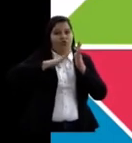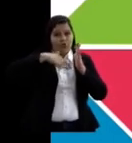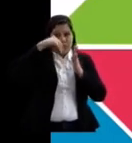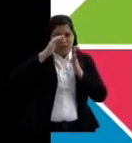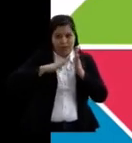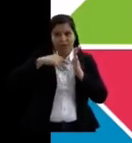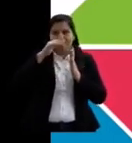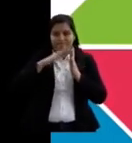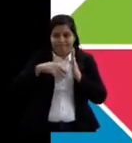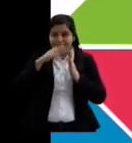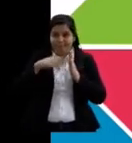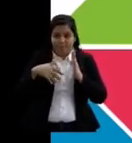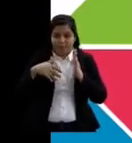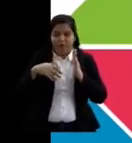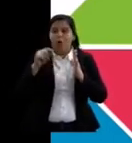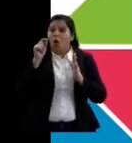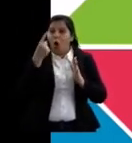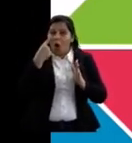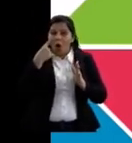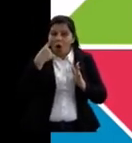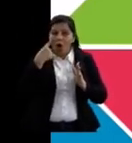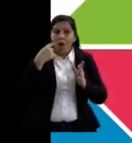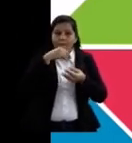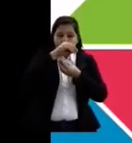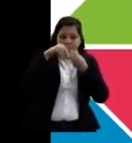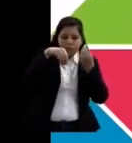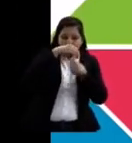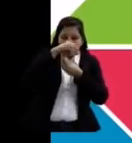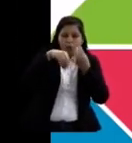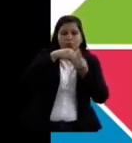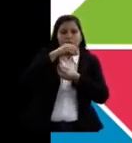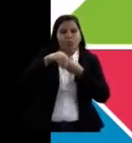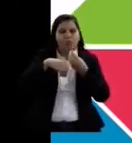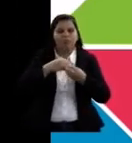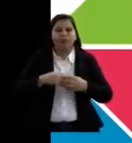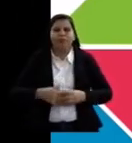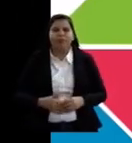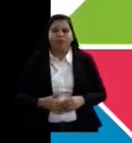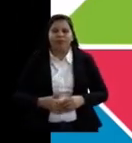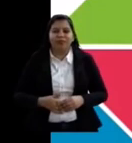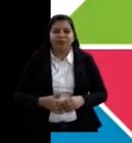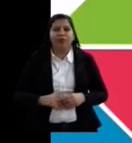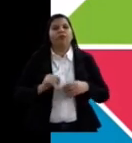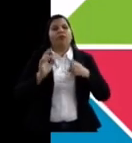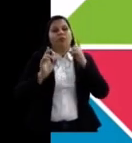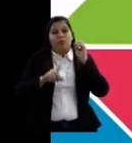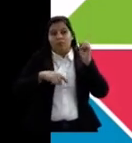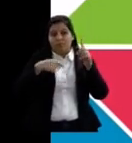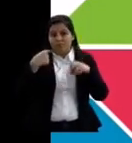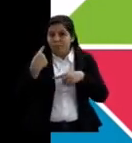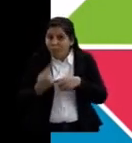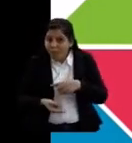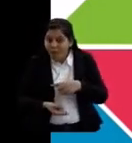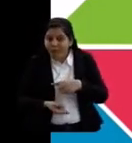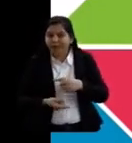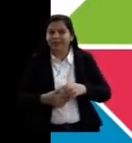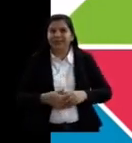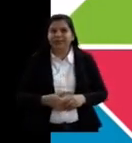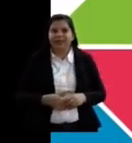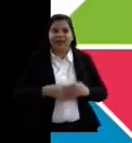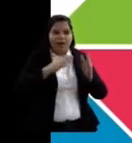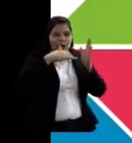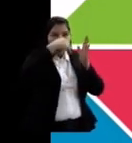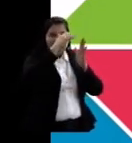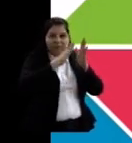e depois a tinta